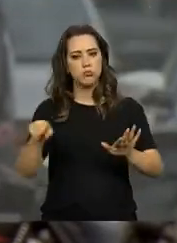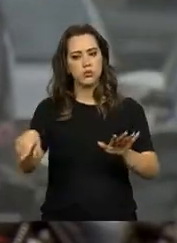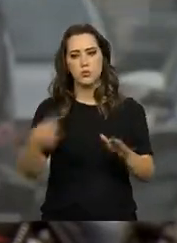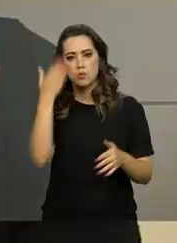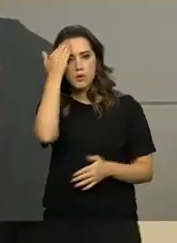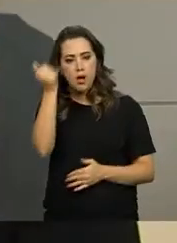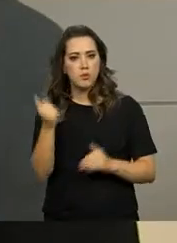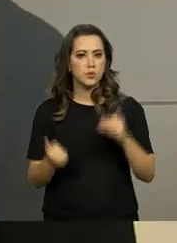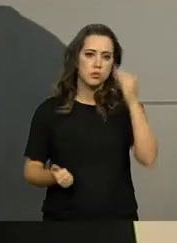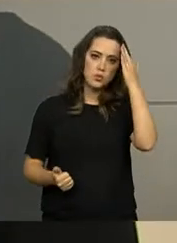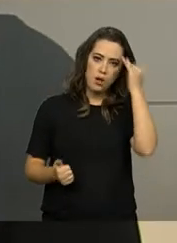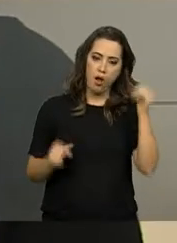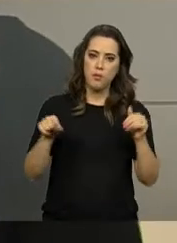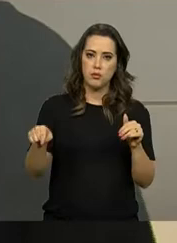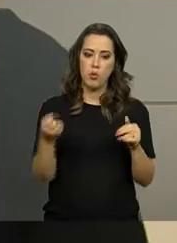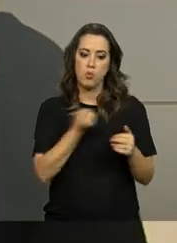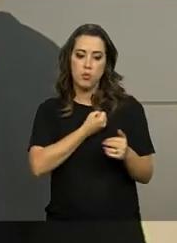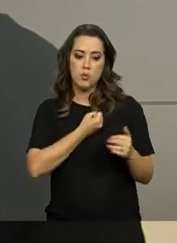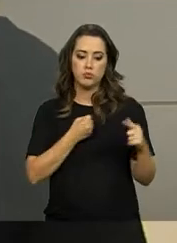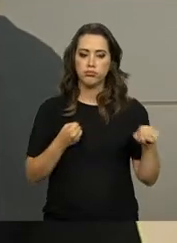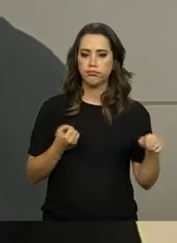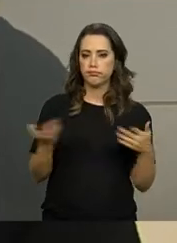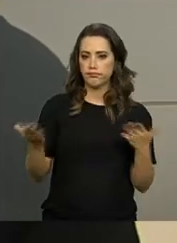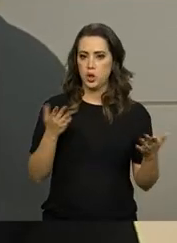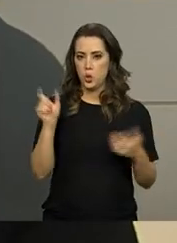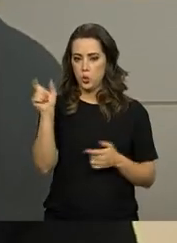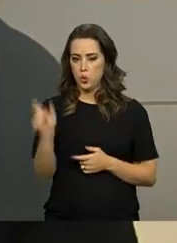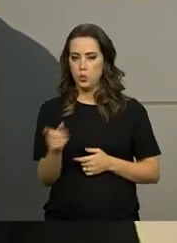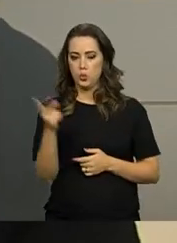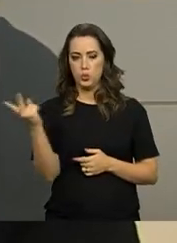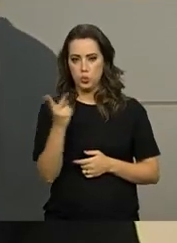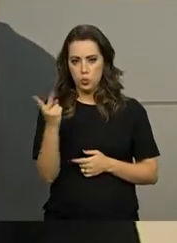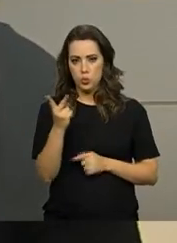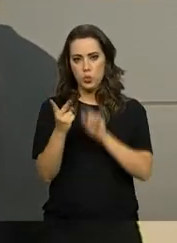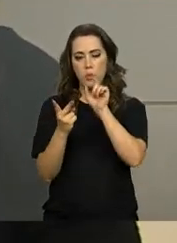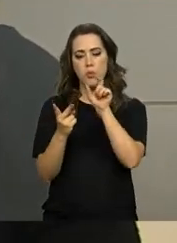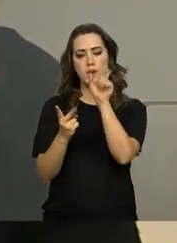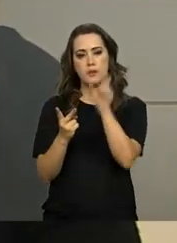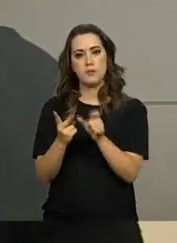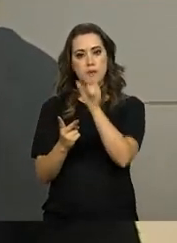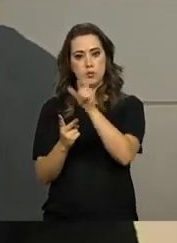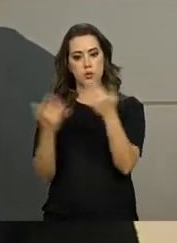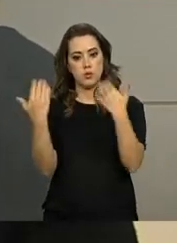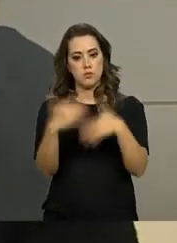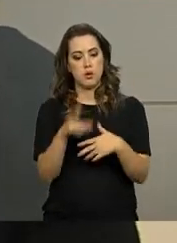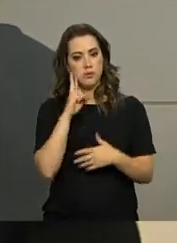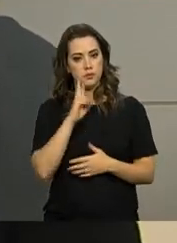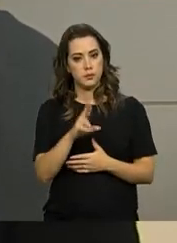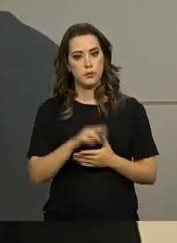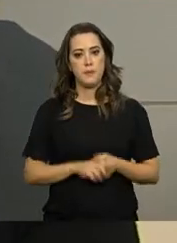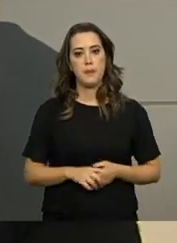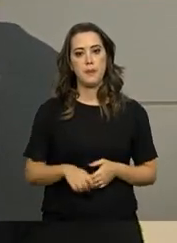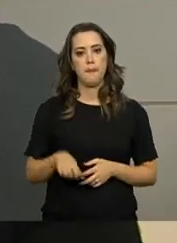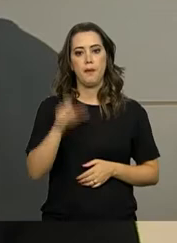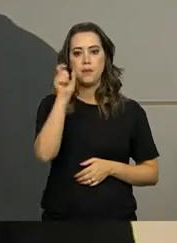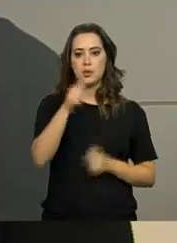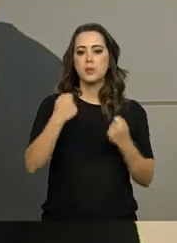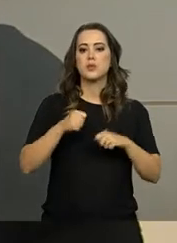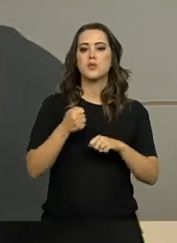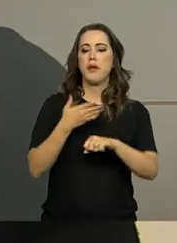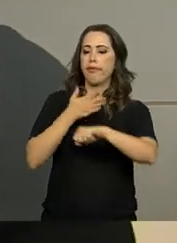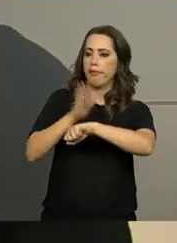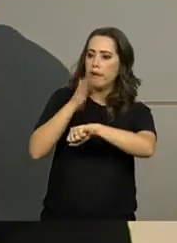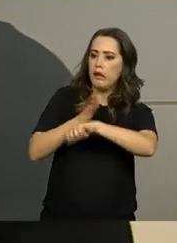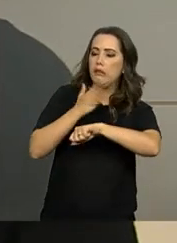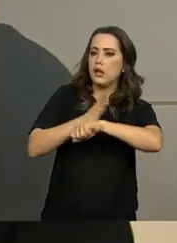pelo outro. O que nós recomendamos é, além de estudar bastante a cartilha de redação, é que o estudante, o participante escreva. Treine, pegue